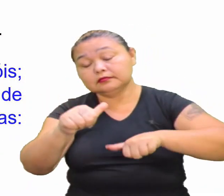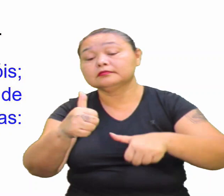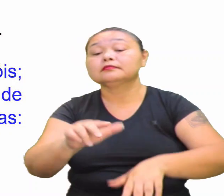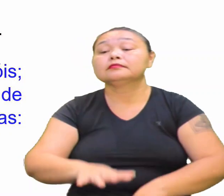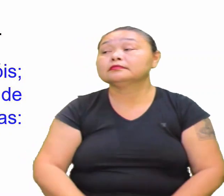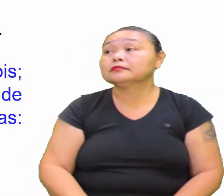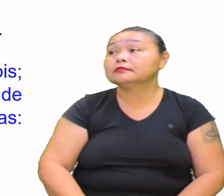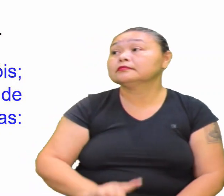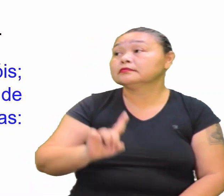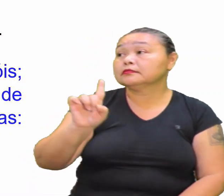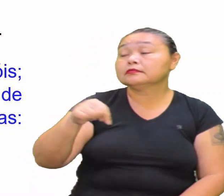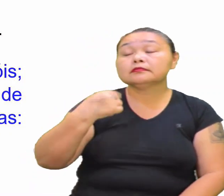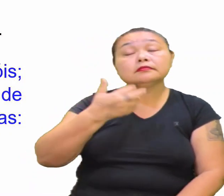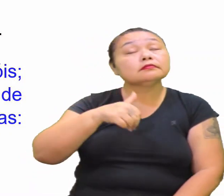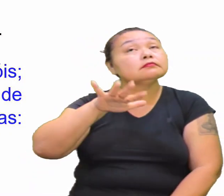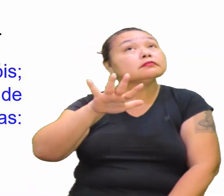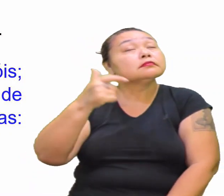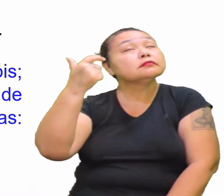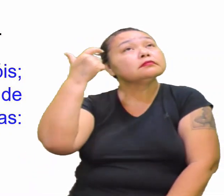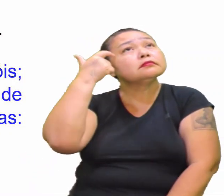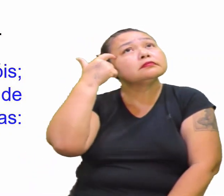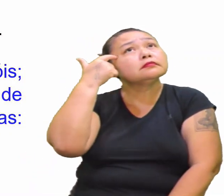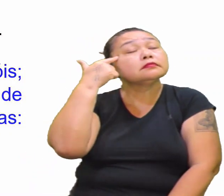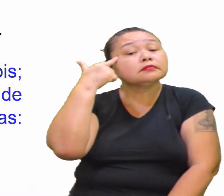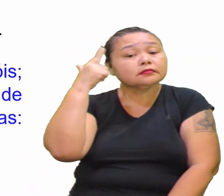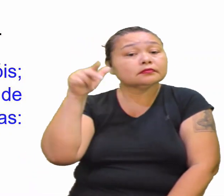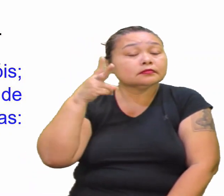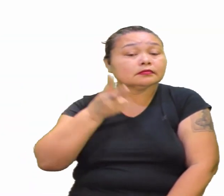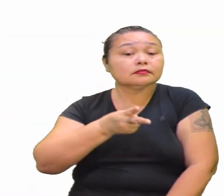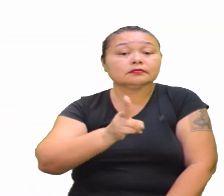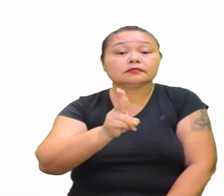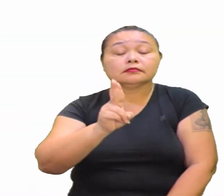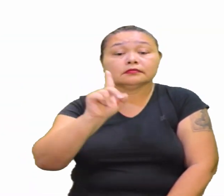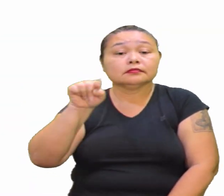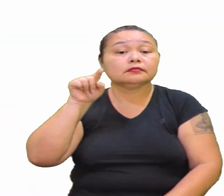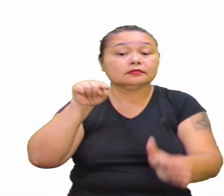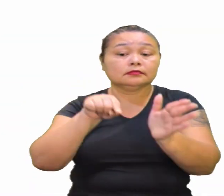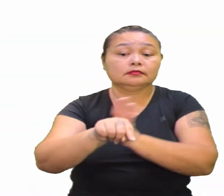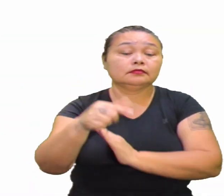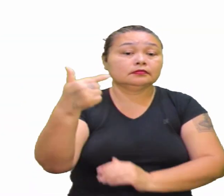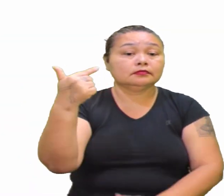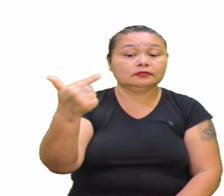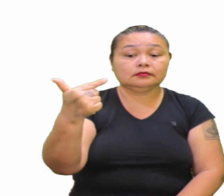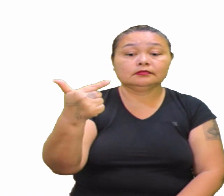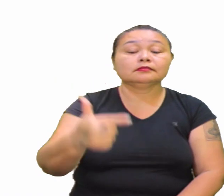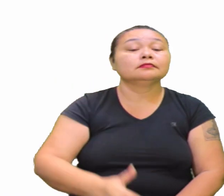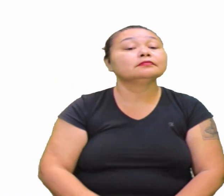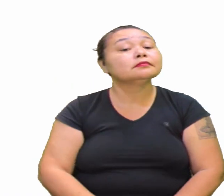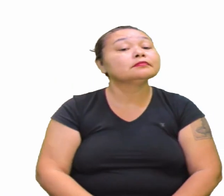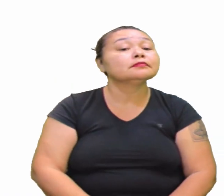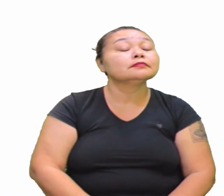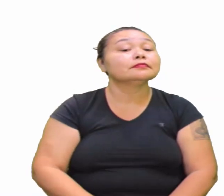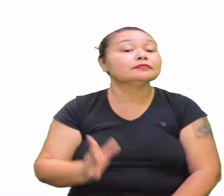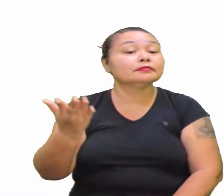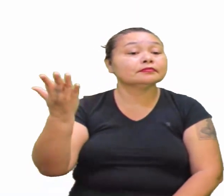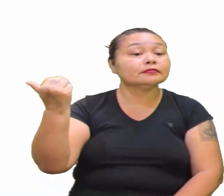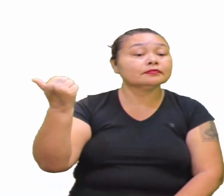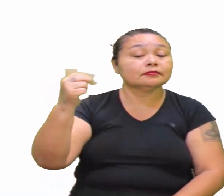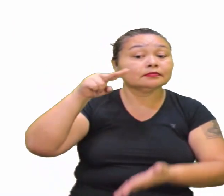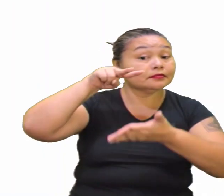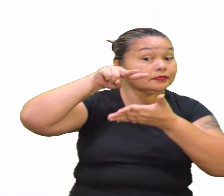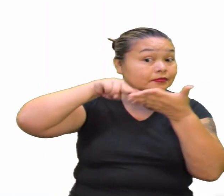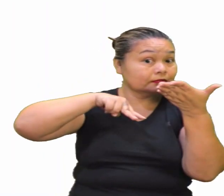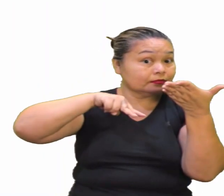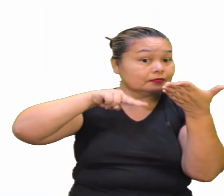Justamente É aquele momento De refletir Mas vamos continuar Vamos para a questão Dois Vamos lá Vamos fazer a